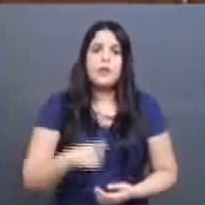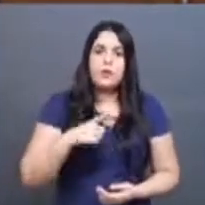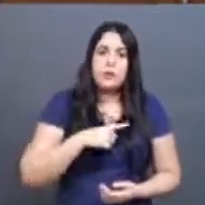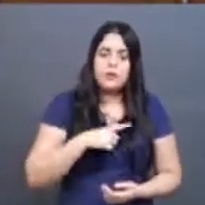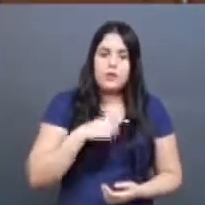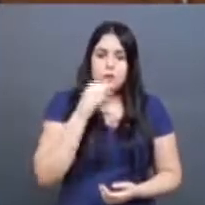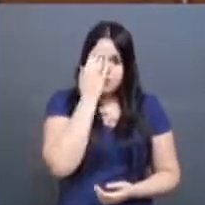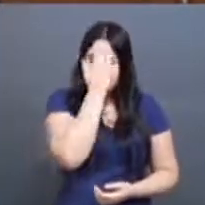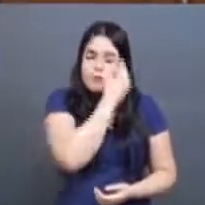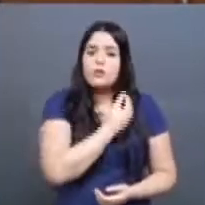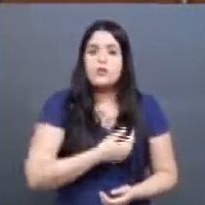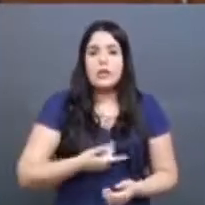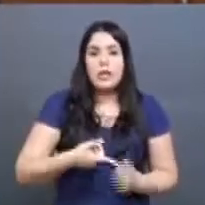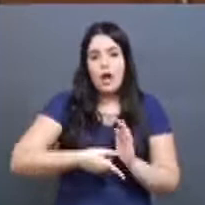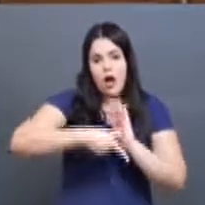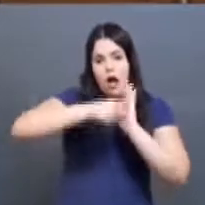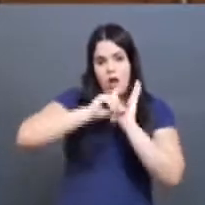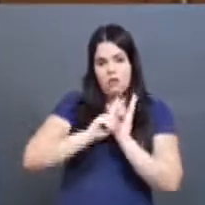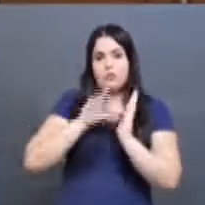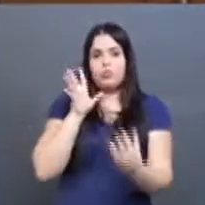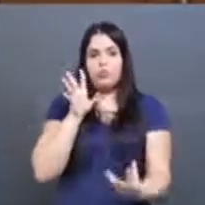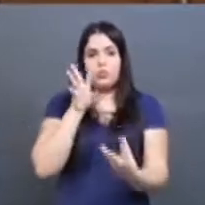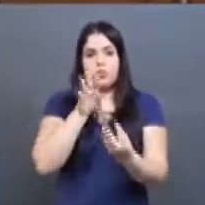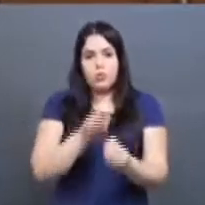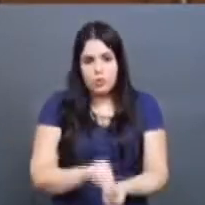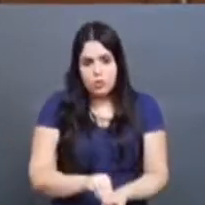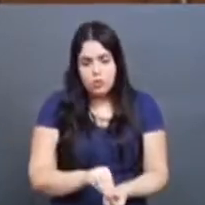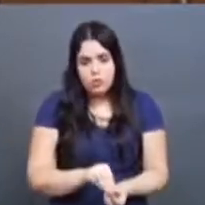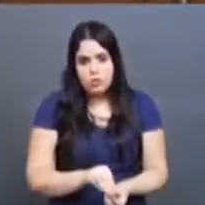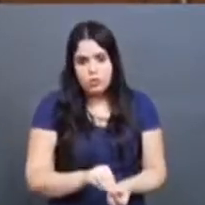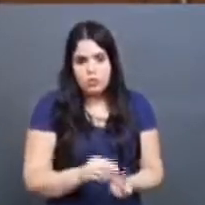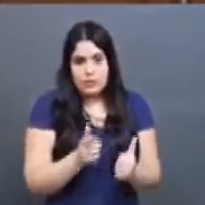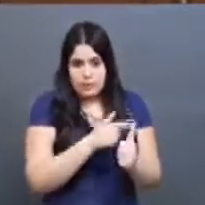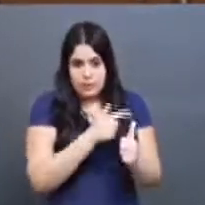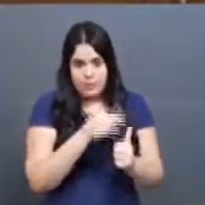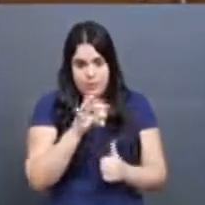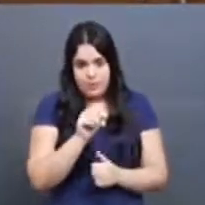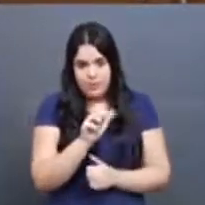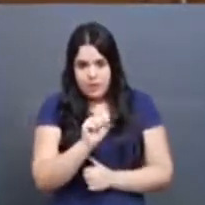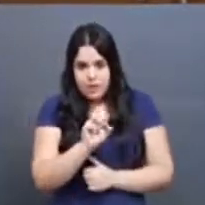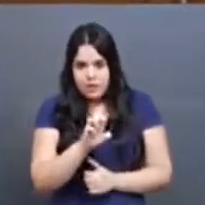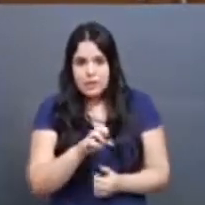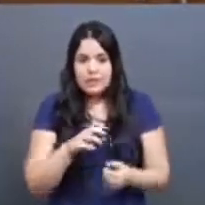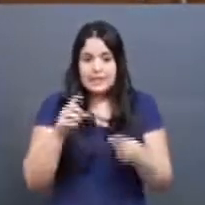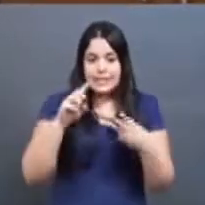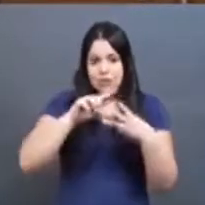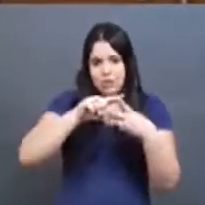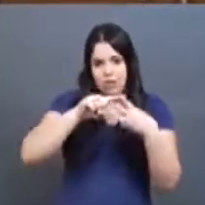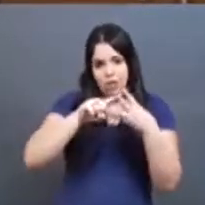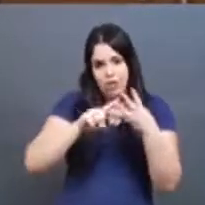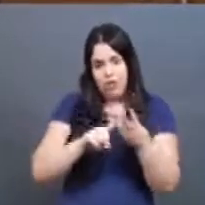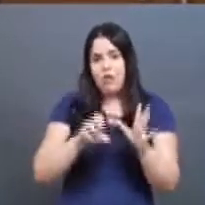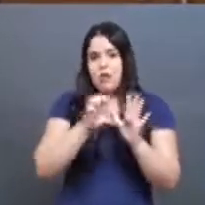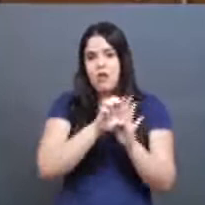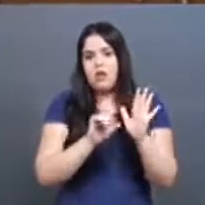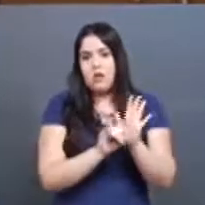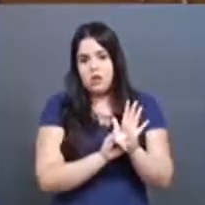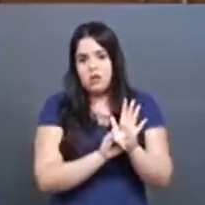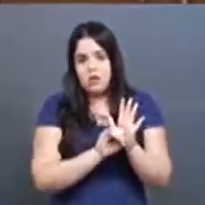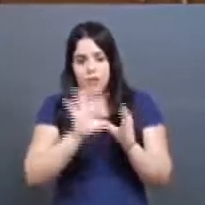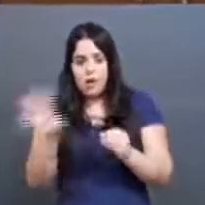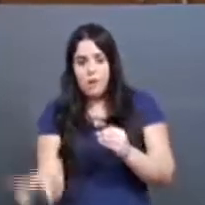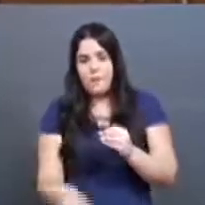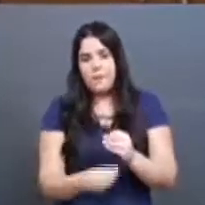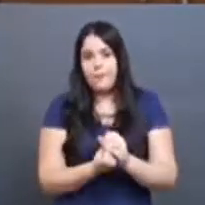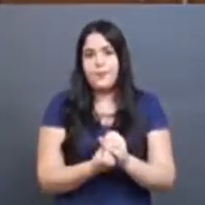antes da publicação do resultado final da primeira fase, três editais complementares no